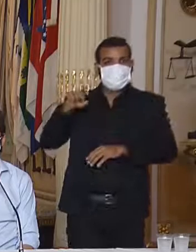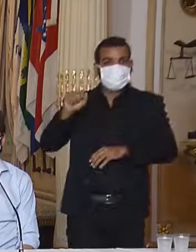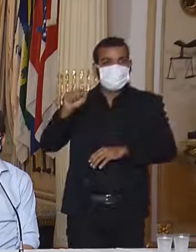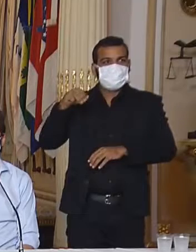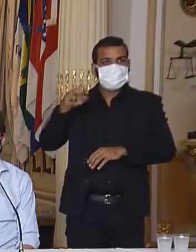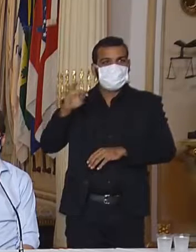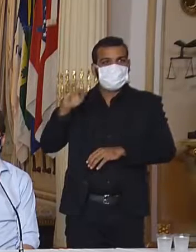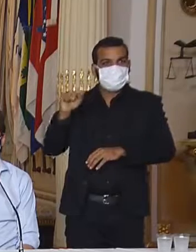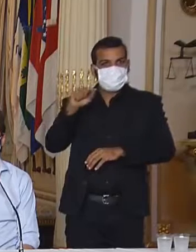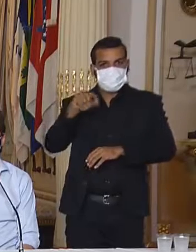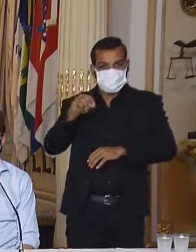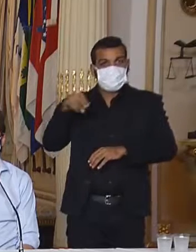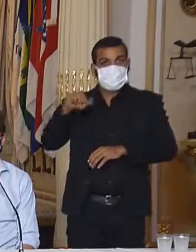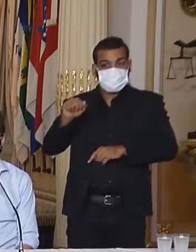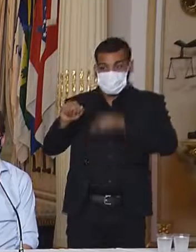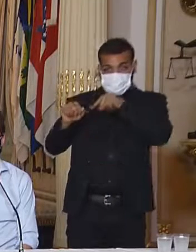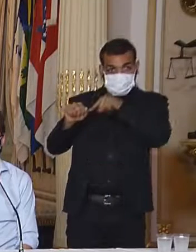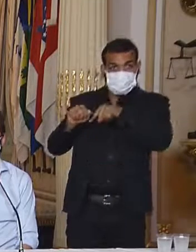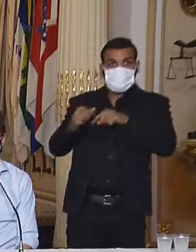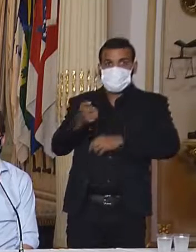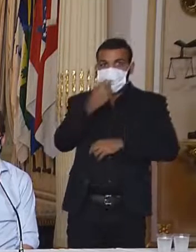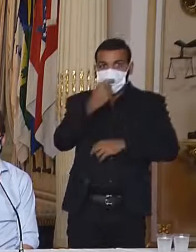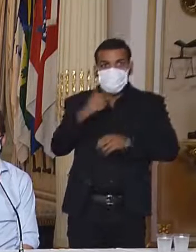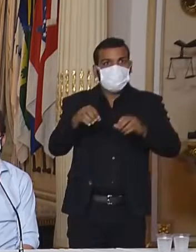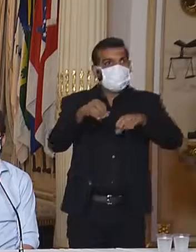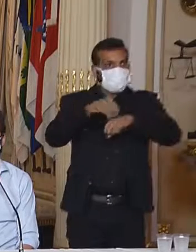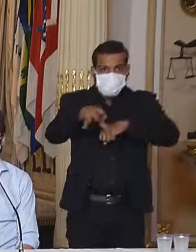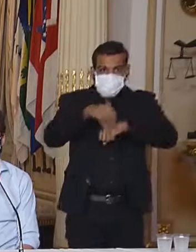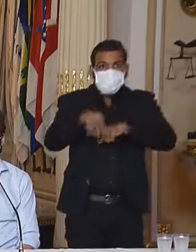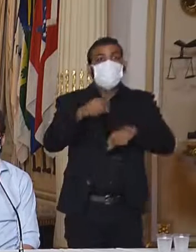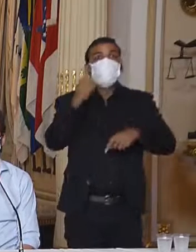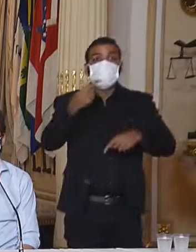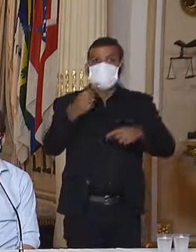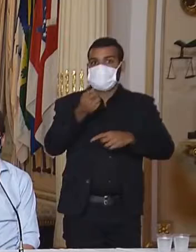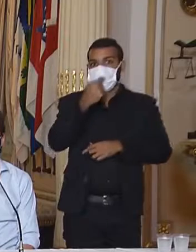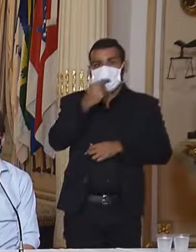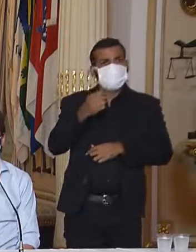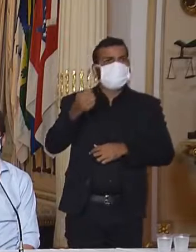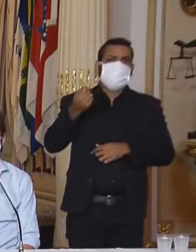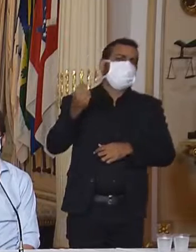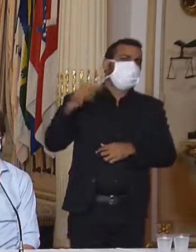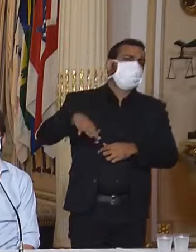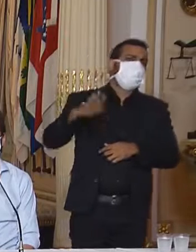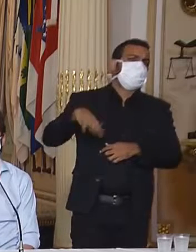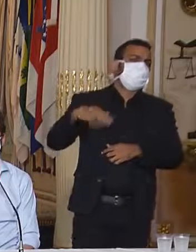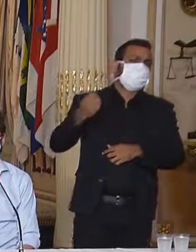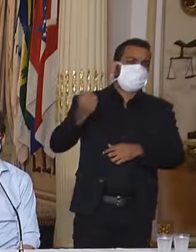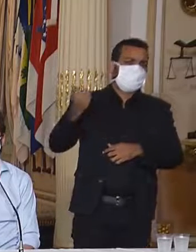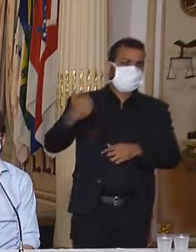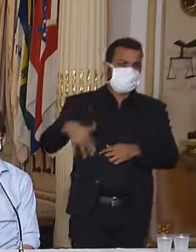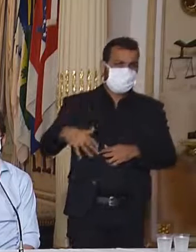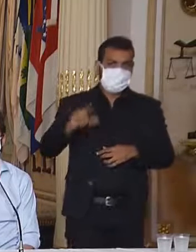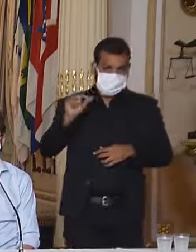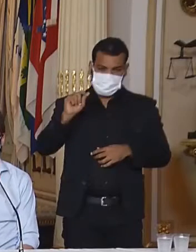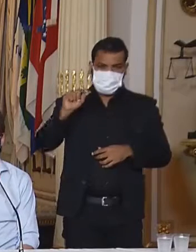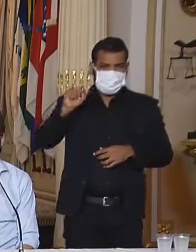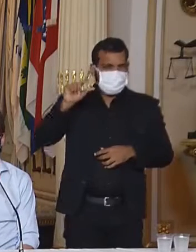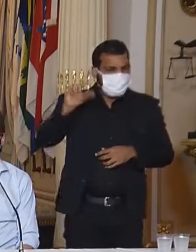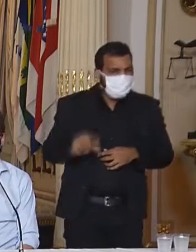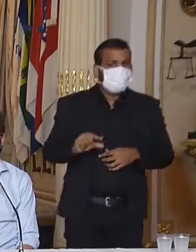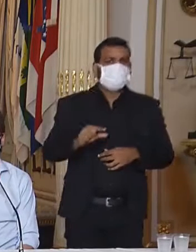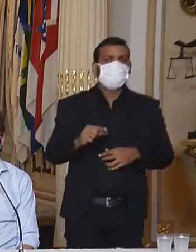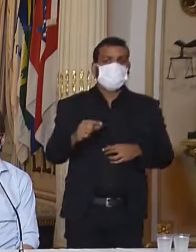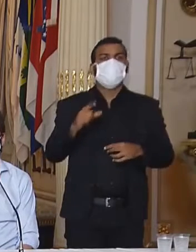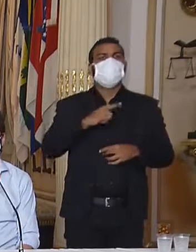essa é uma medicação extremamente disponível, de custo muito barato e que tem disponível na